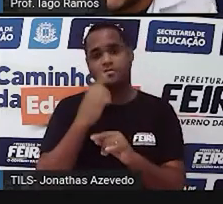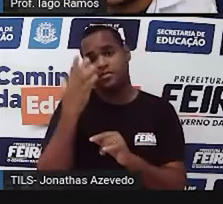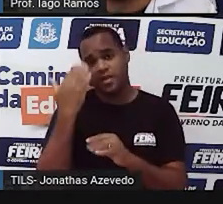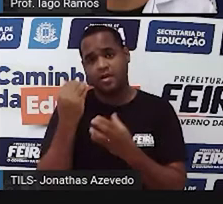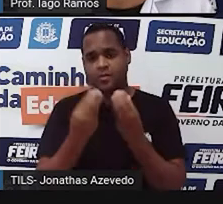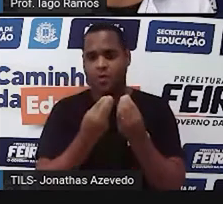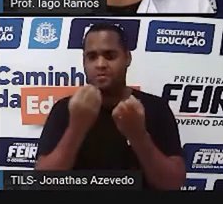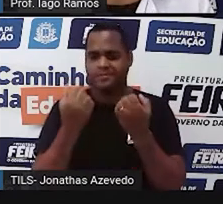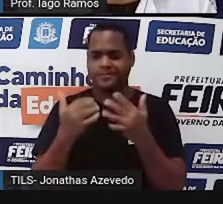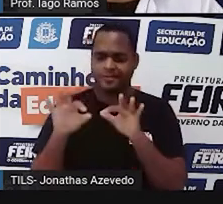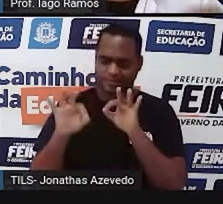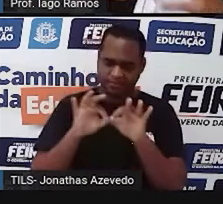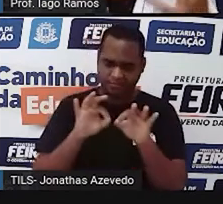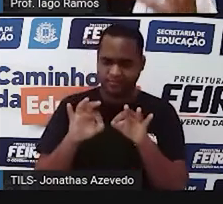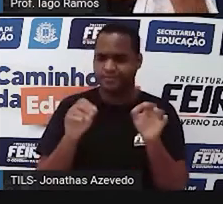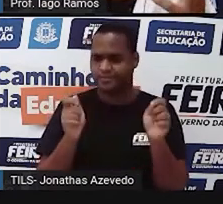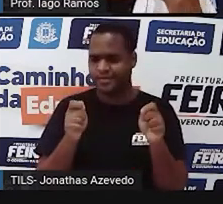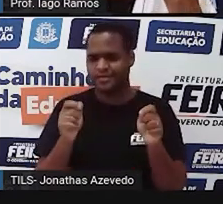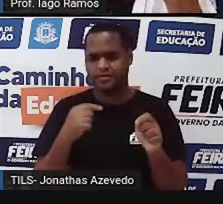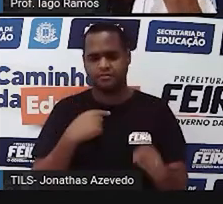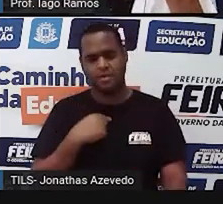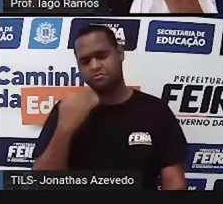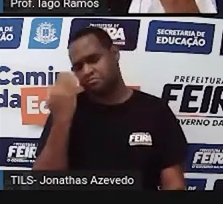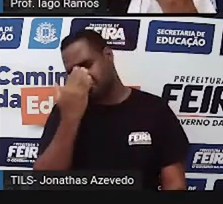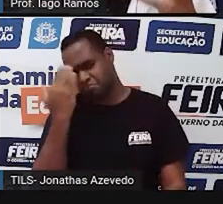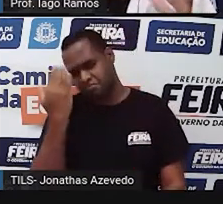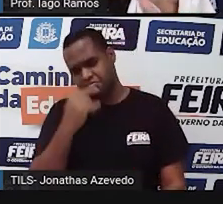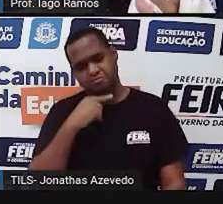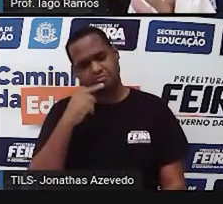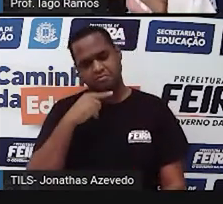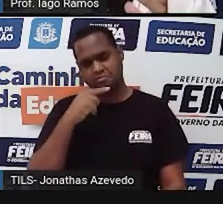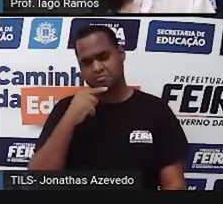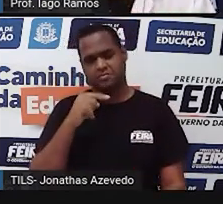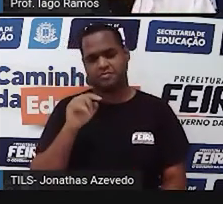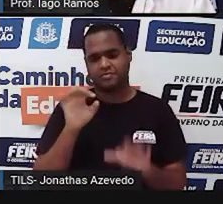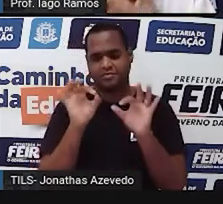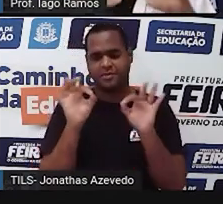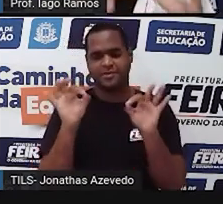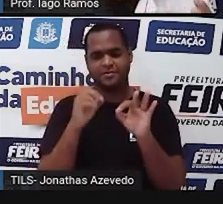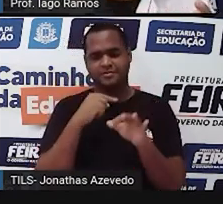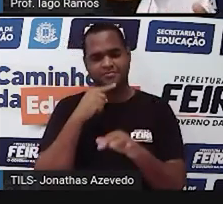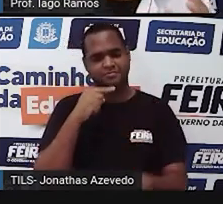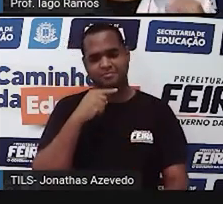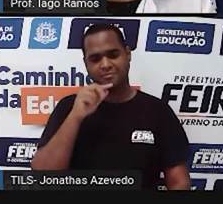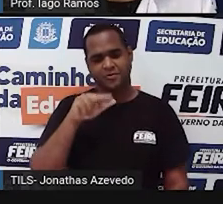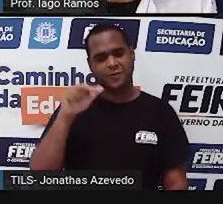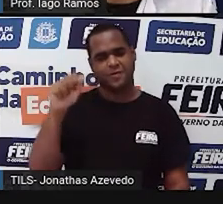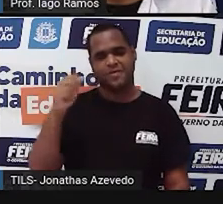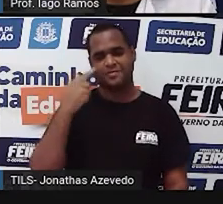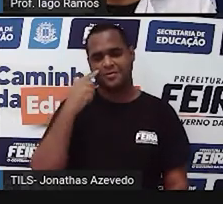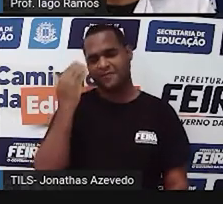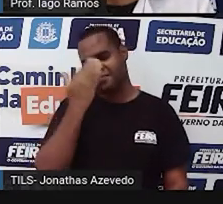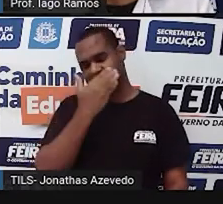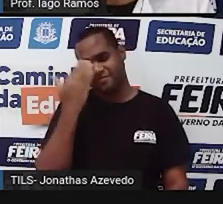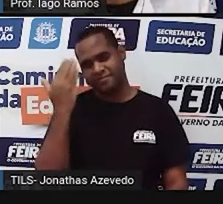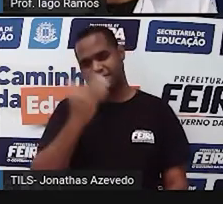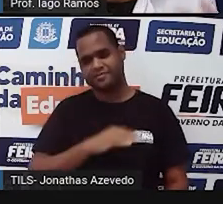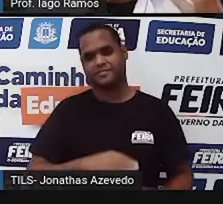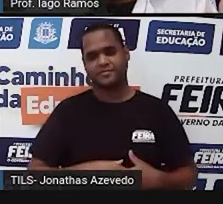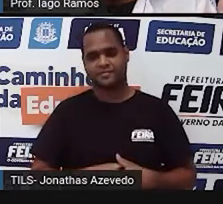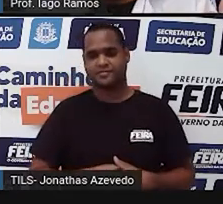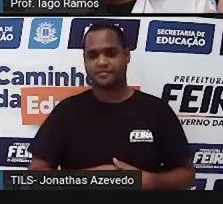como é que ela funciona, mas eu nunca vi uma delas, né? Assim, ao vivo e a cores, tá bom?